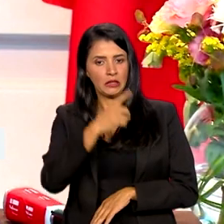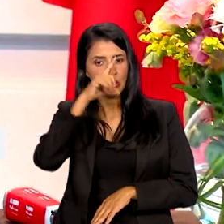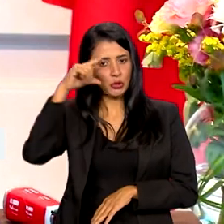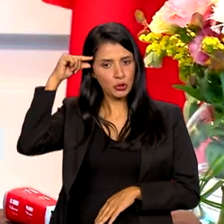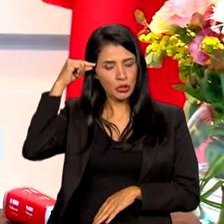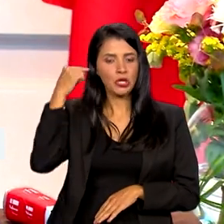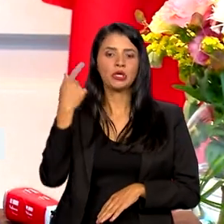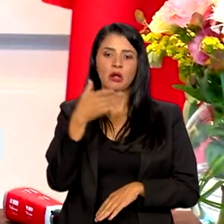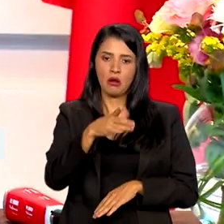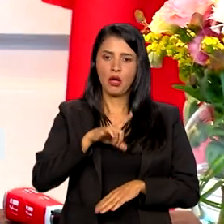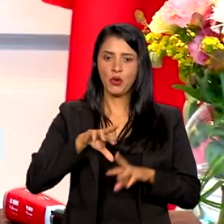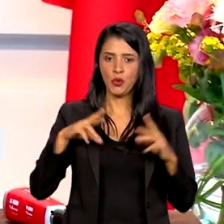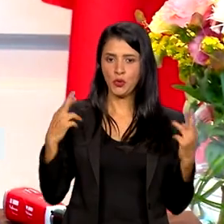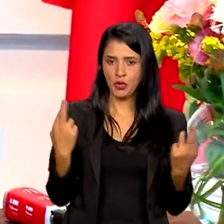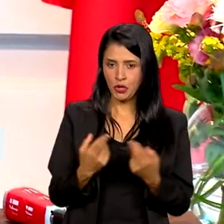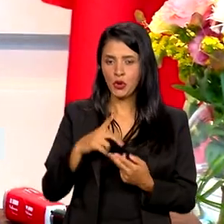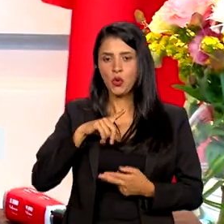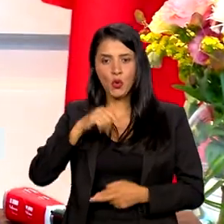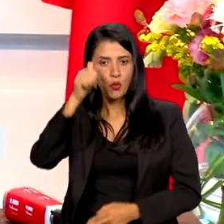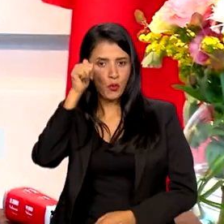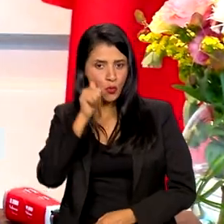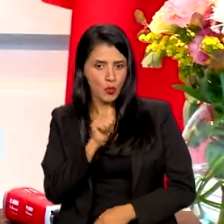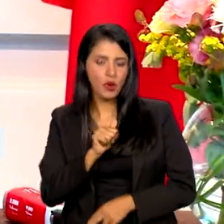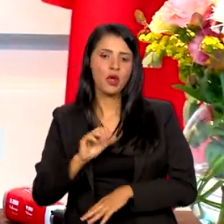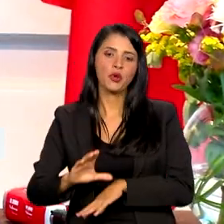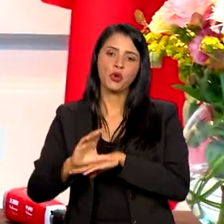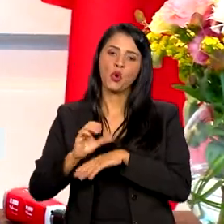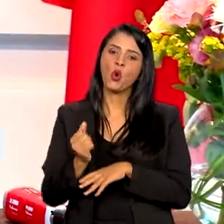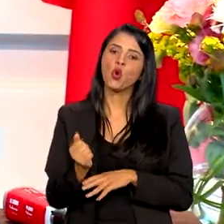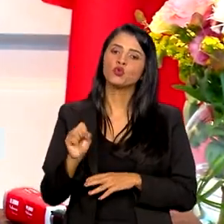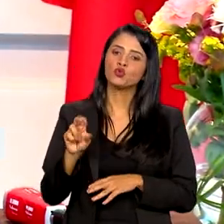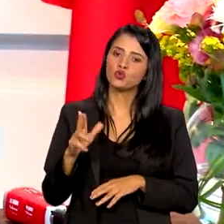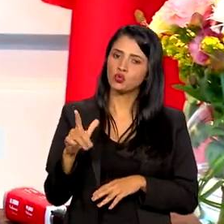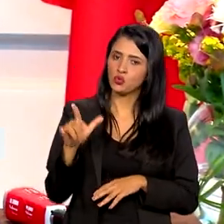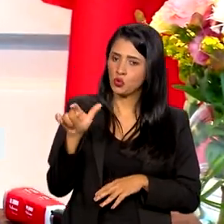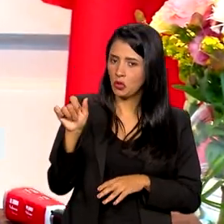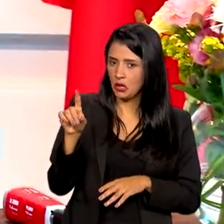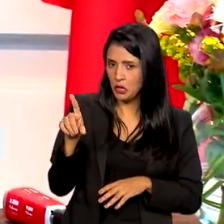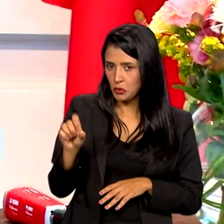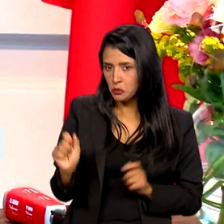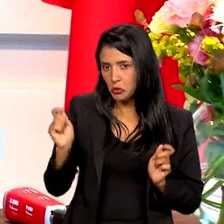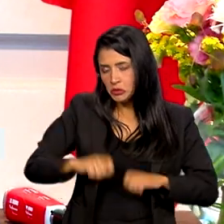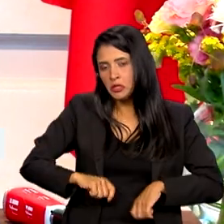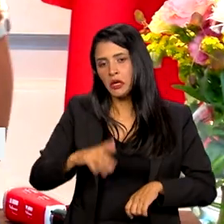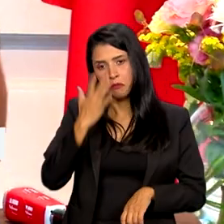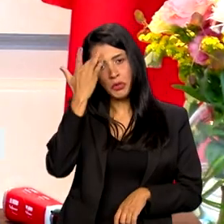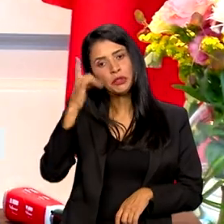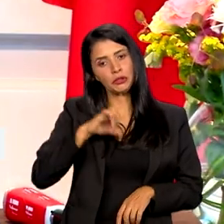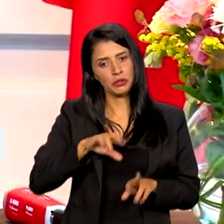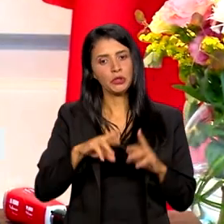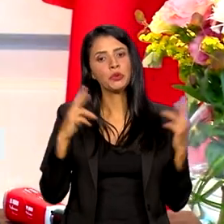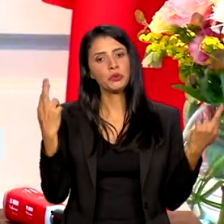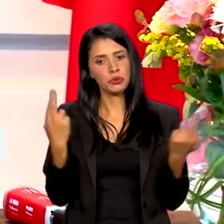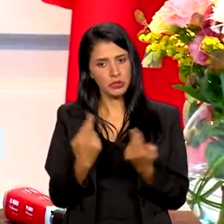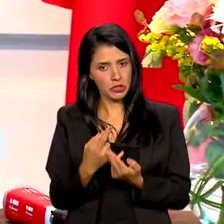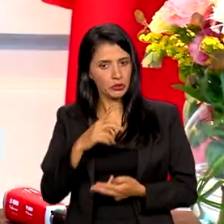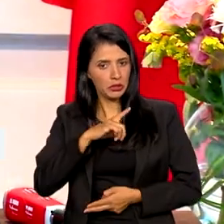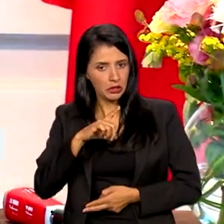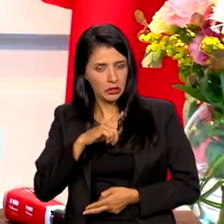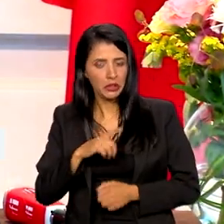mulheres também, e também com a presença do consulado. Então, pode ser que ocorra amanhã essa reunião entre